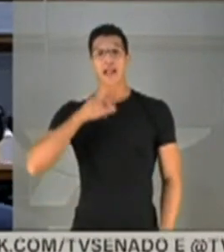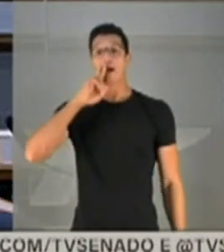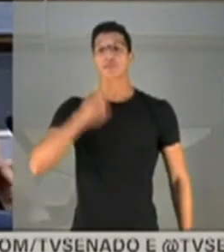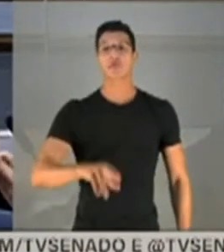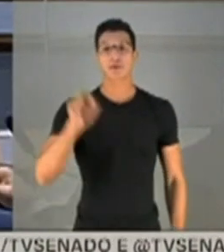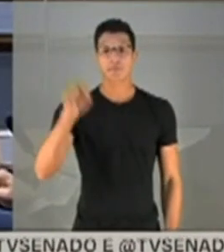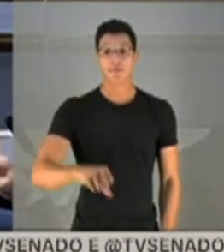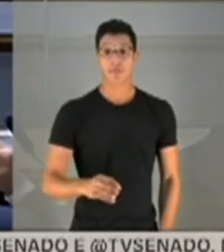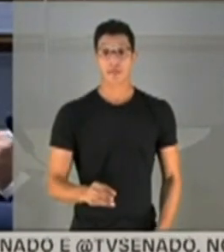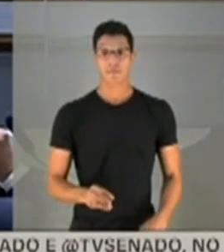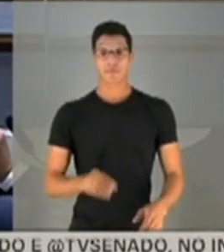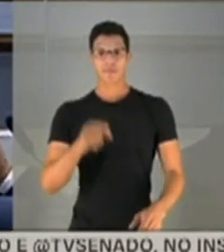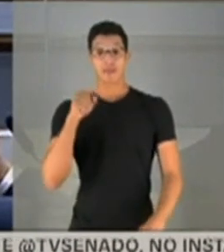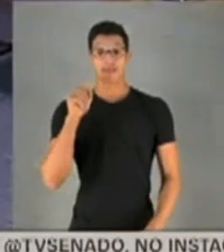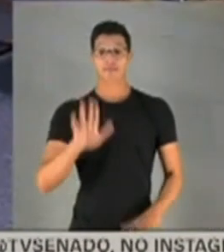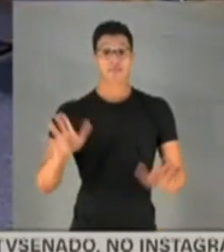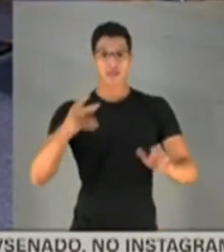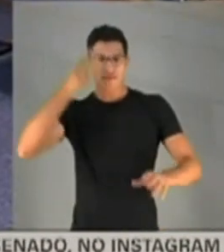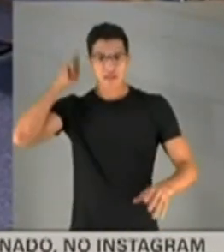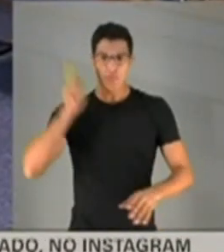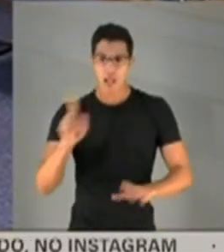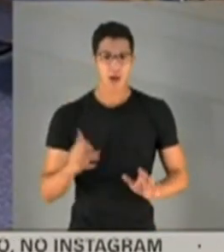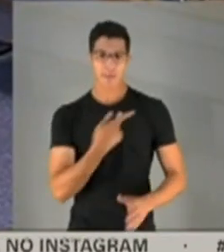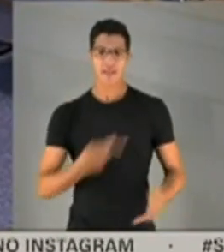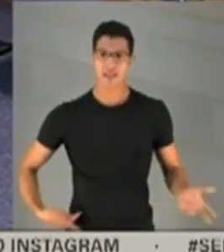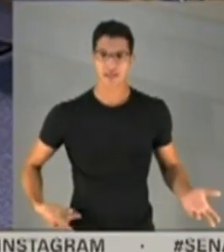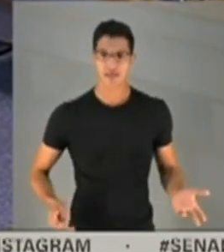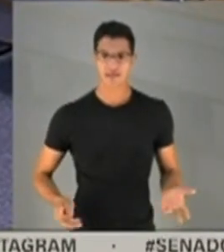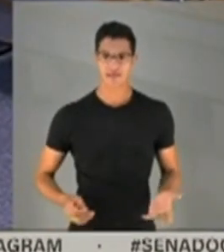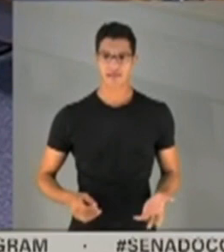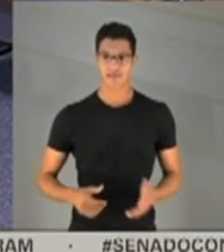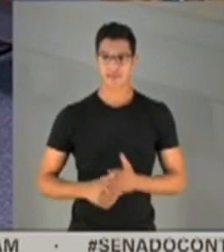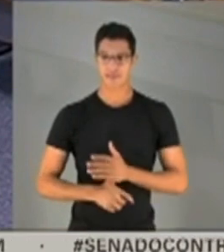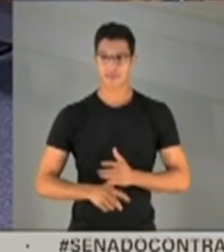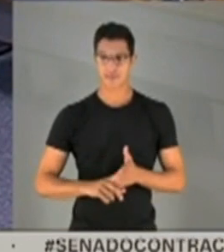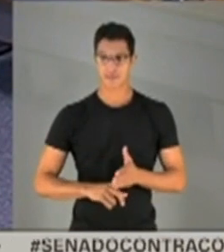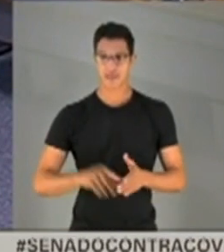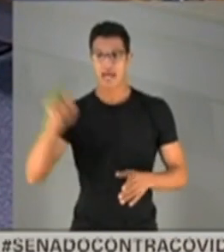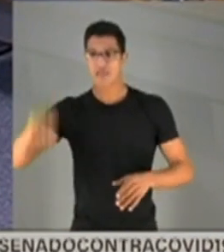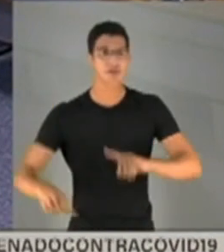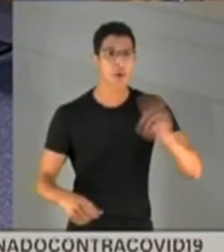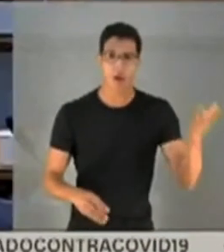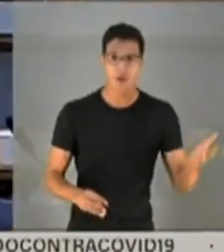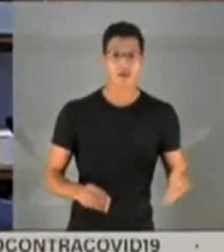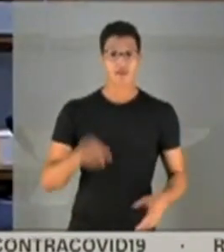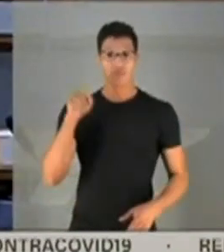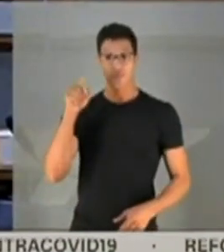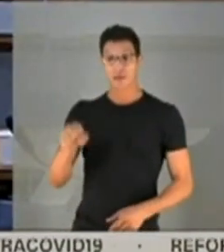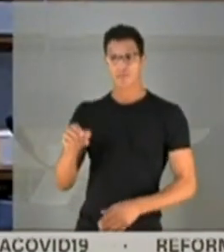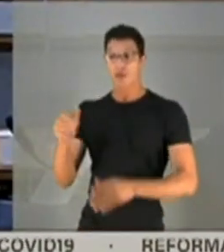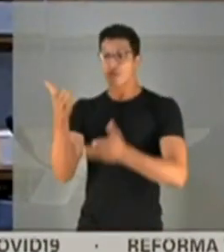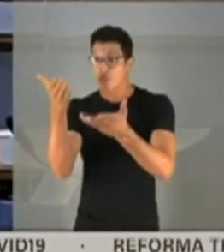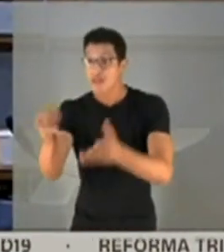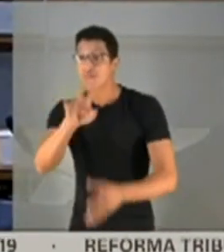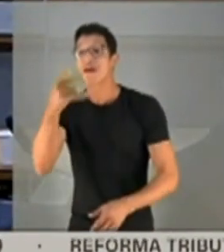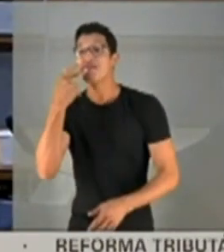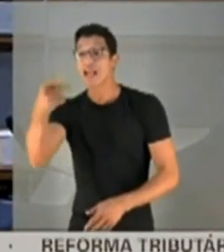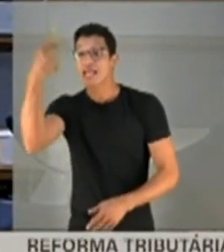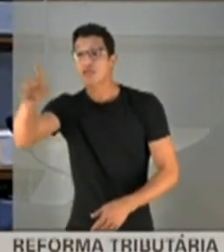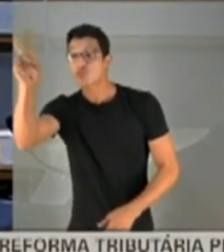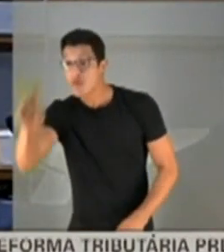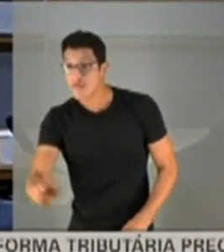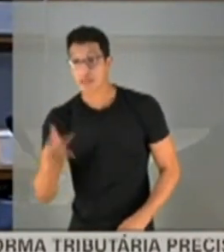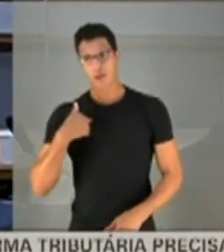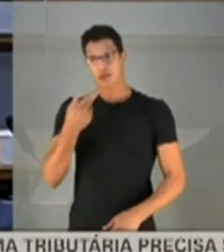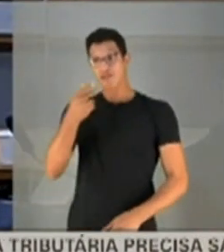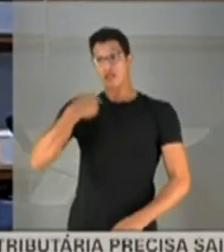o seguinte. Ela não está no vestibular, não, presidente. Espera aí, doutora. Como é que é isso, sim ou não? Vossa excelência, falar na hora que for da sua vez. Agora quem